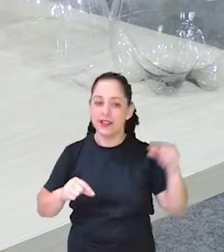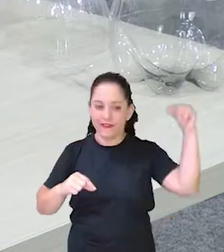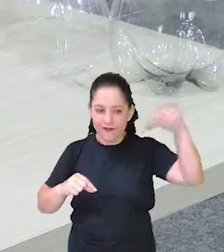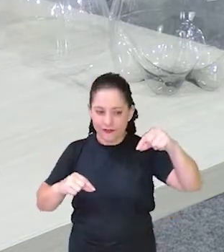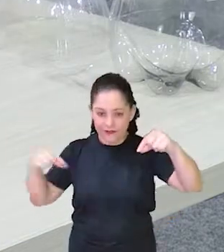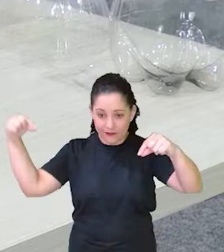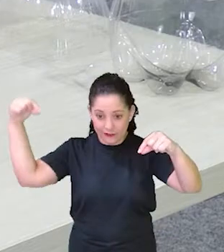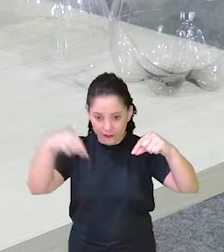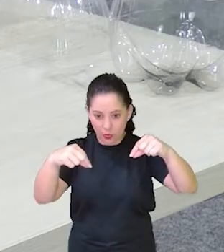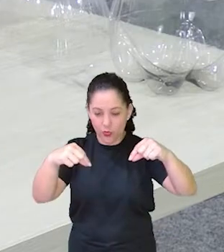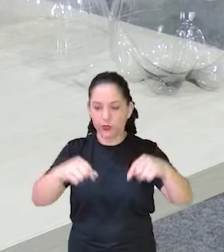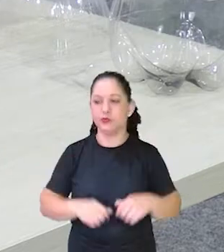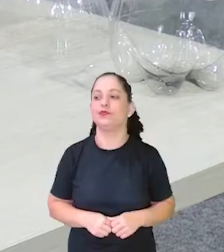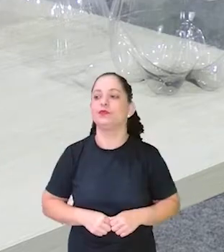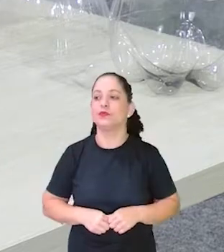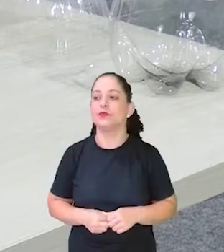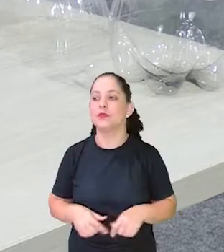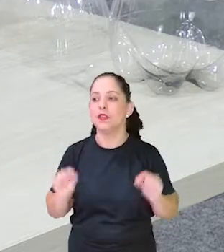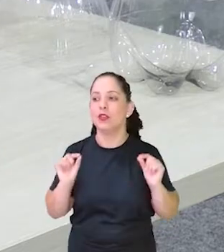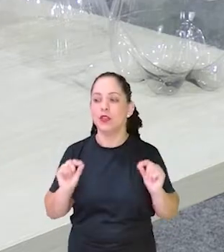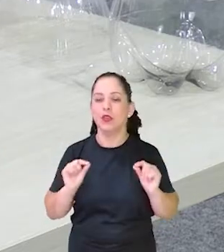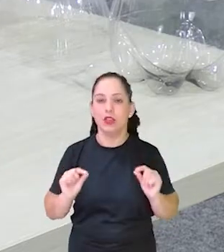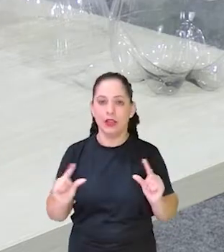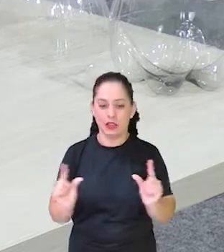Você passa o cordãozinho Aqui ó